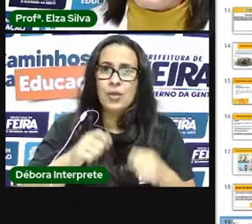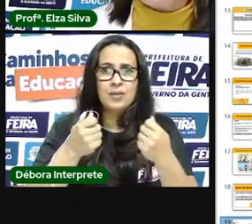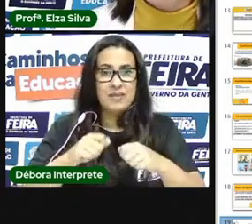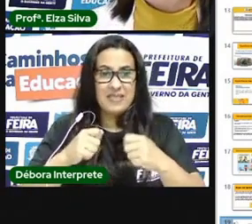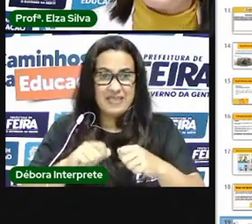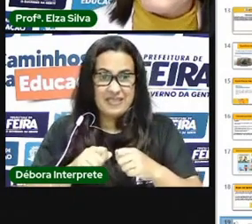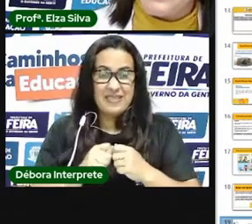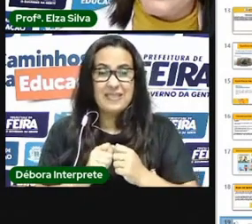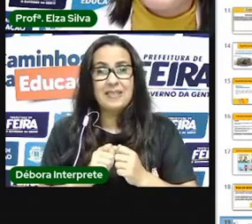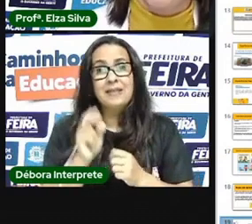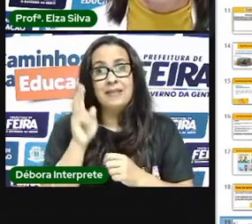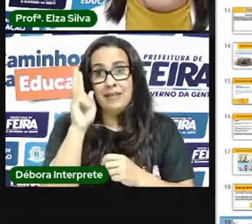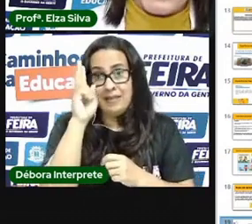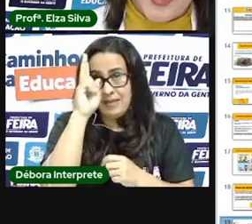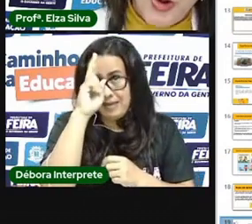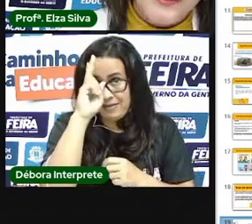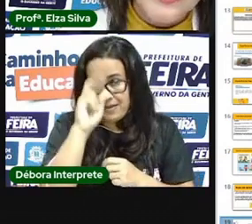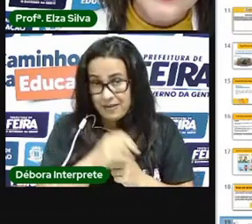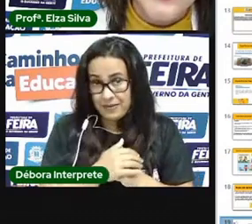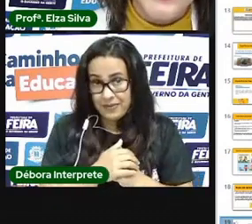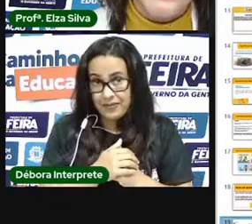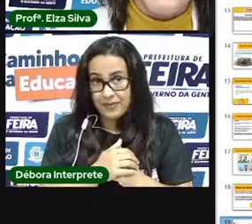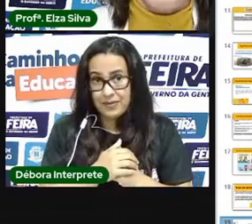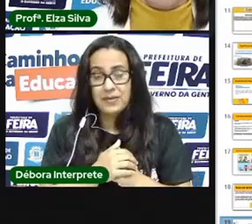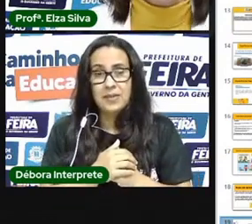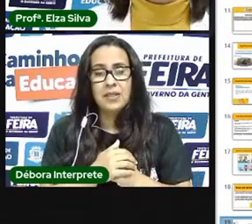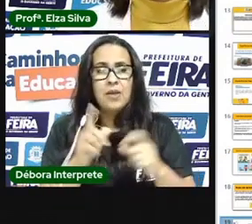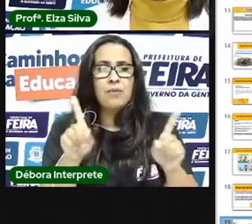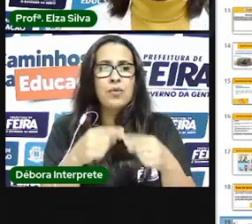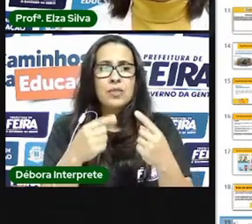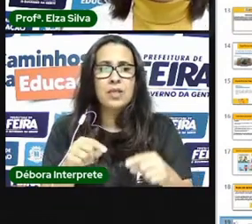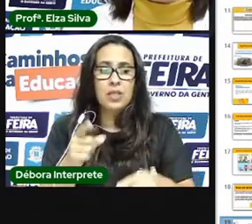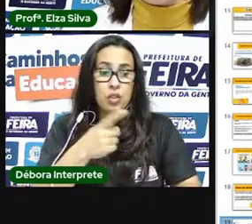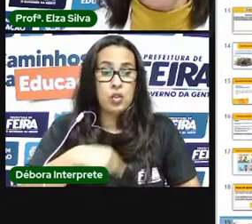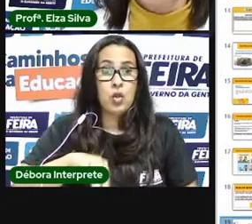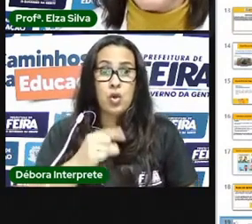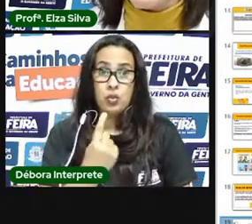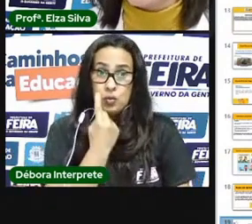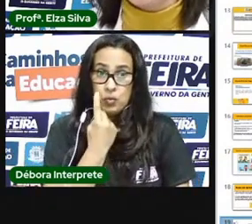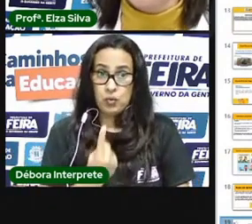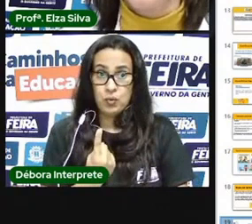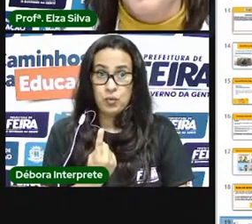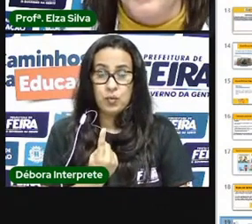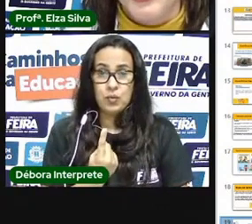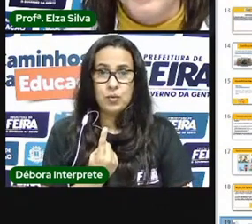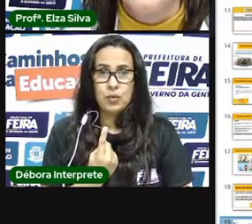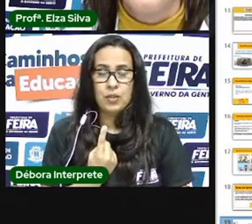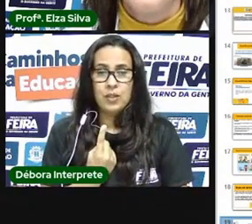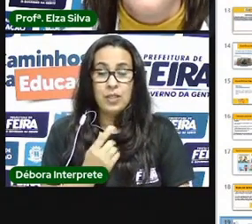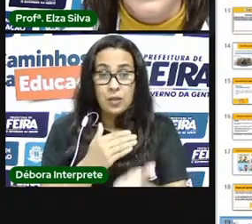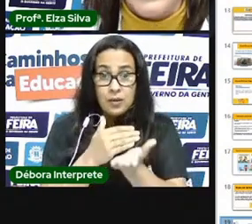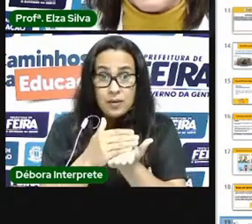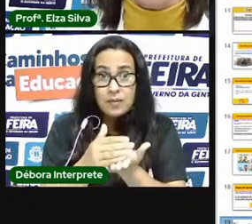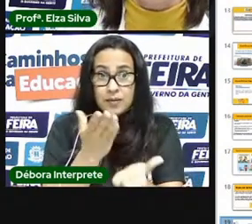lembra da música somos um só que deu início a esta aula a este encontro de hoje